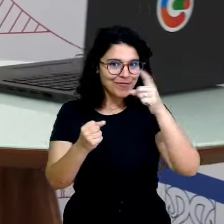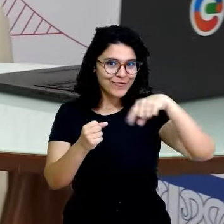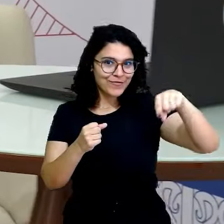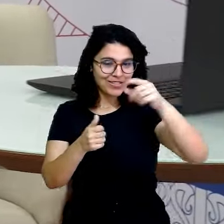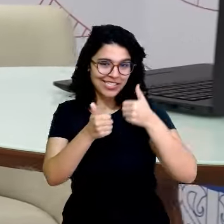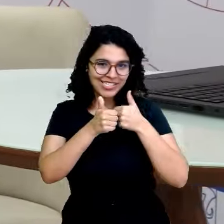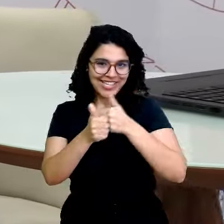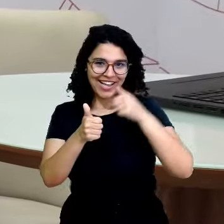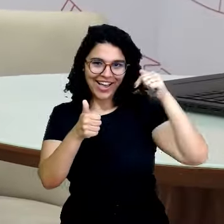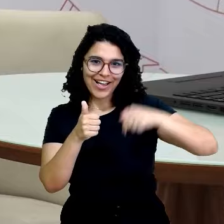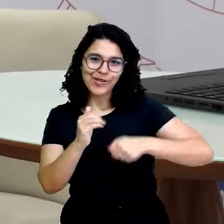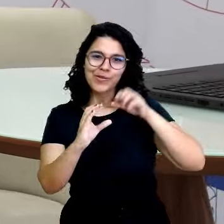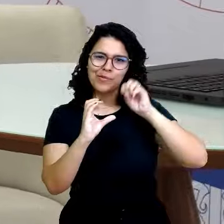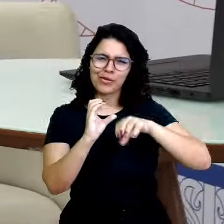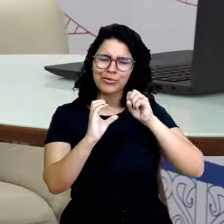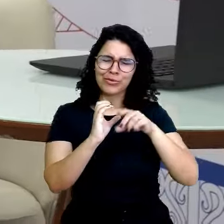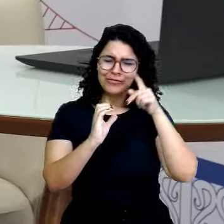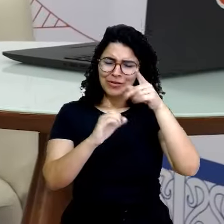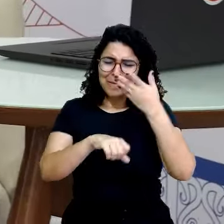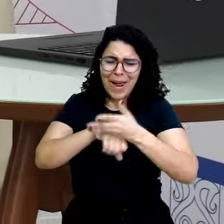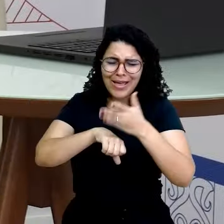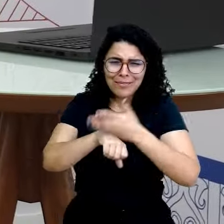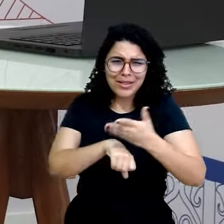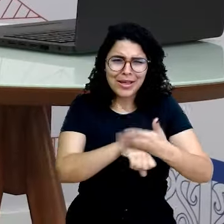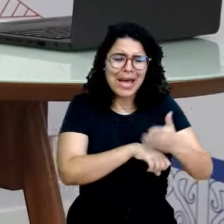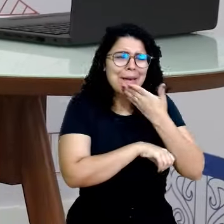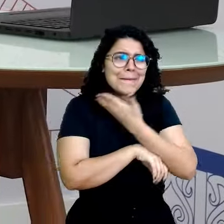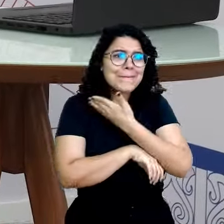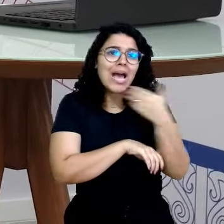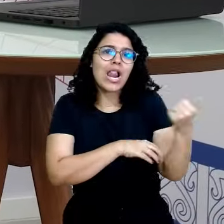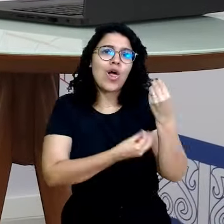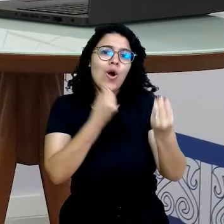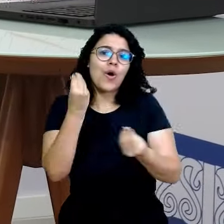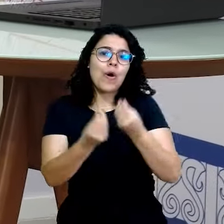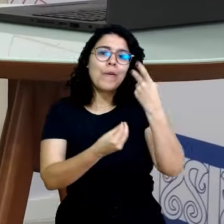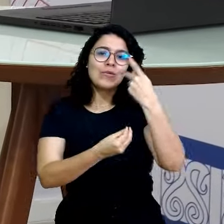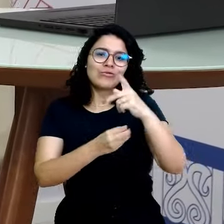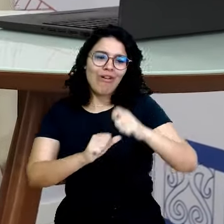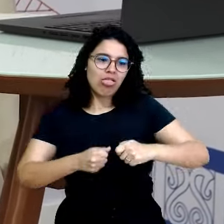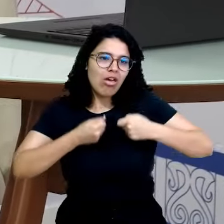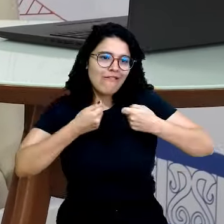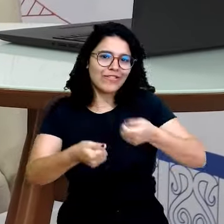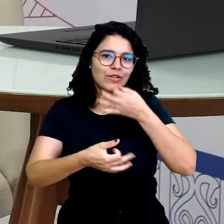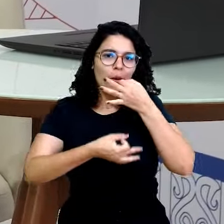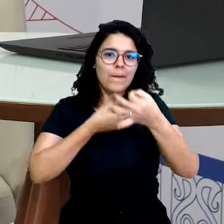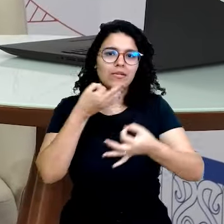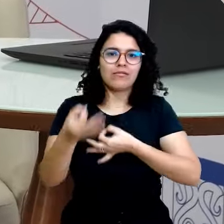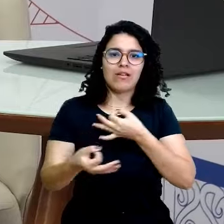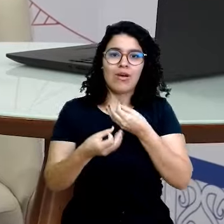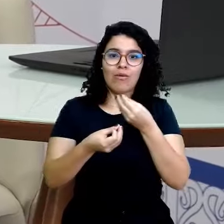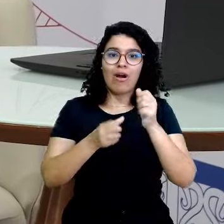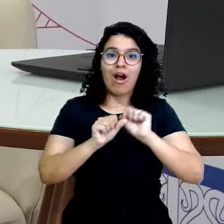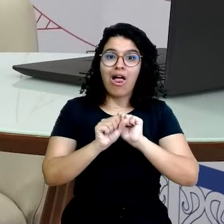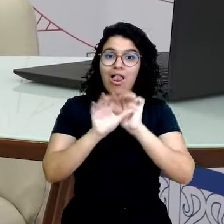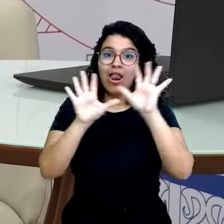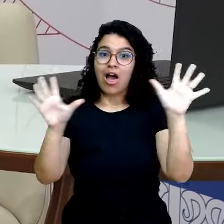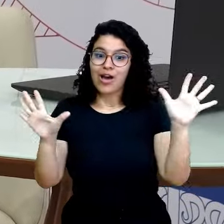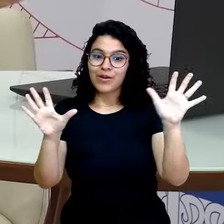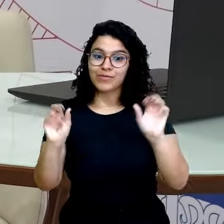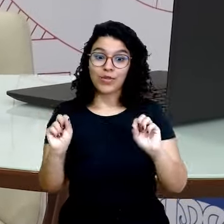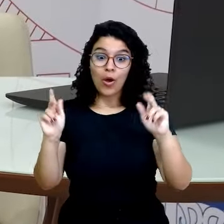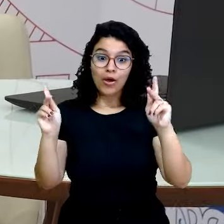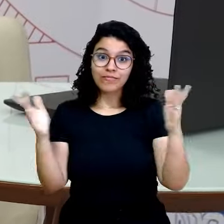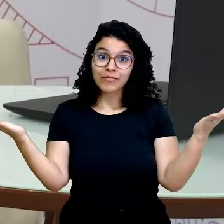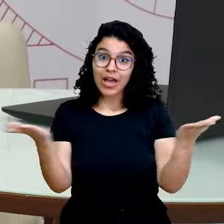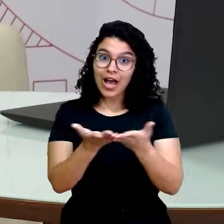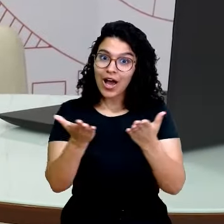pratica, melhor você fica em defender sua opinião de maneira clara e convincente. É isso, ficamos por